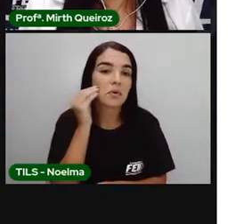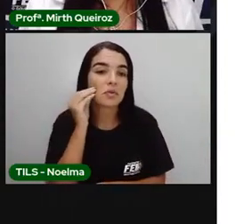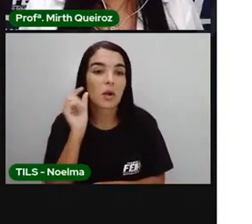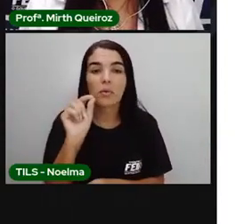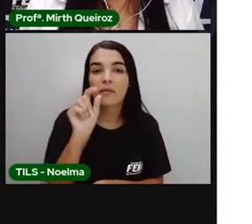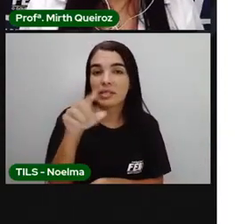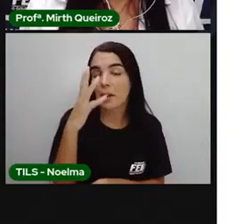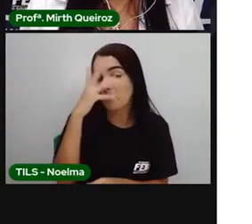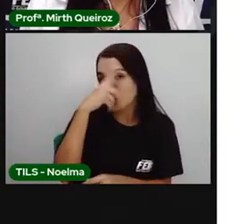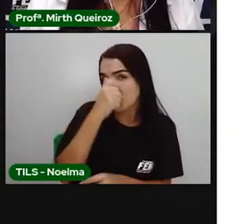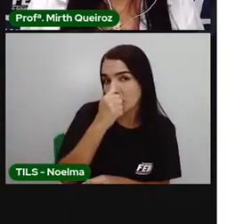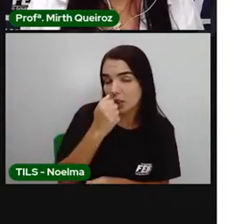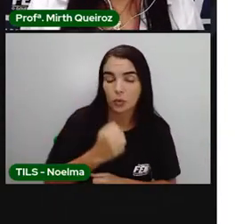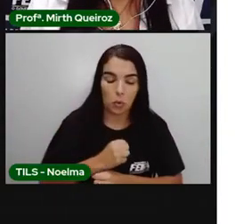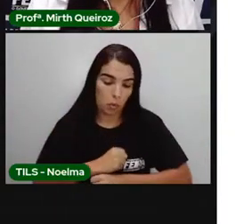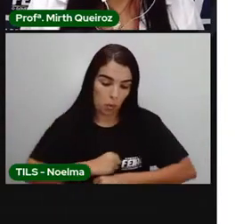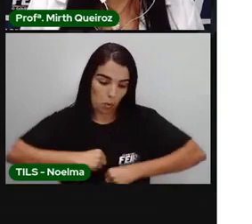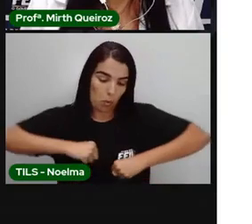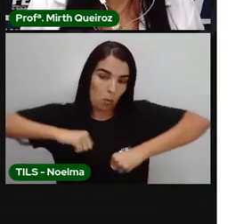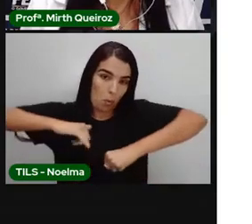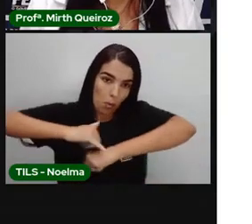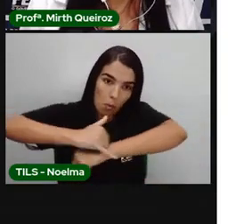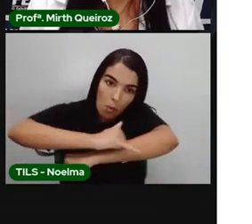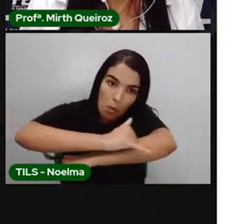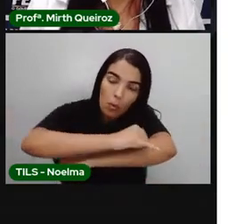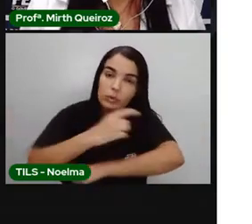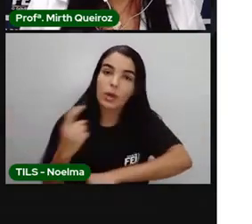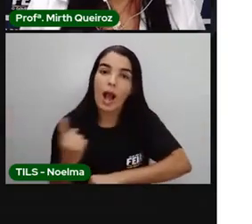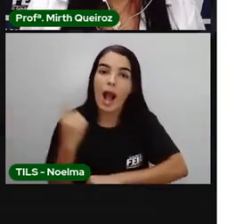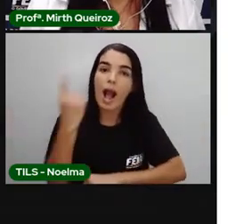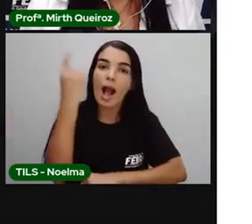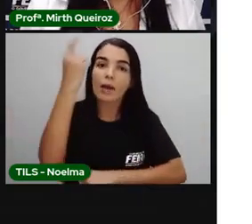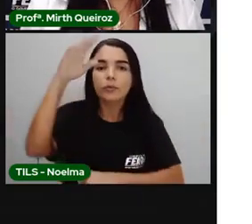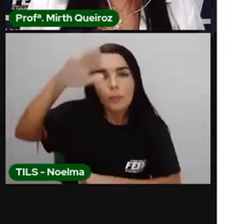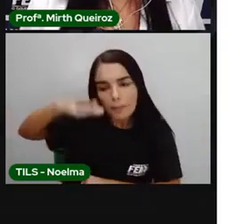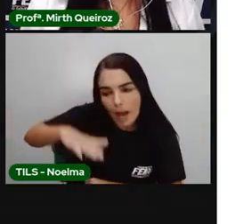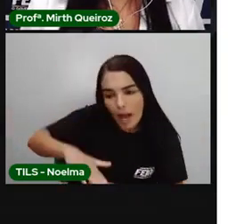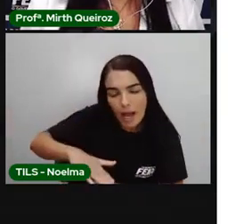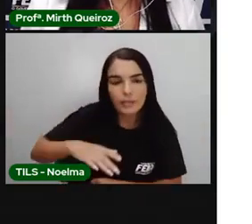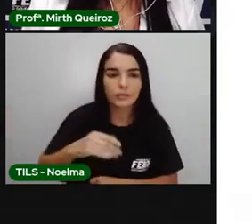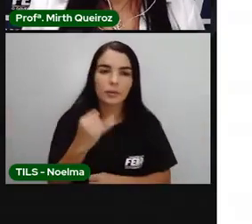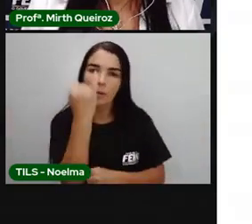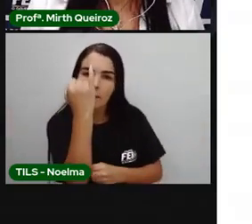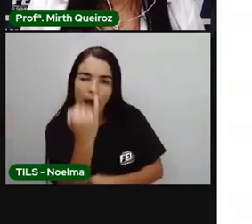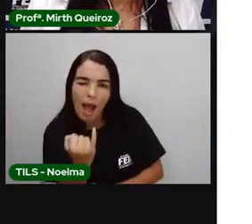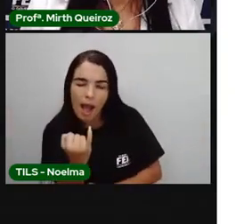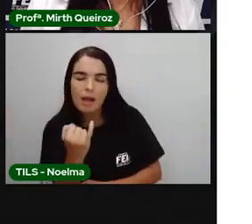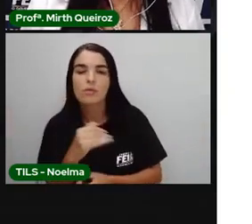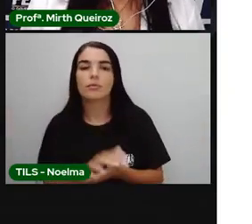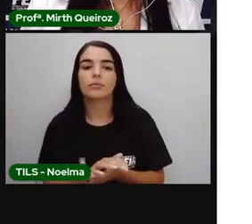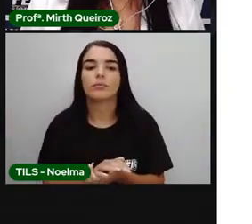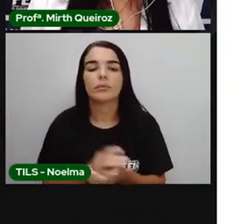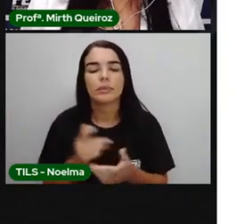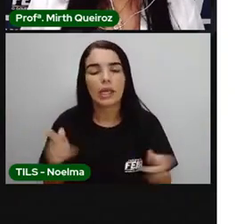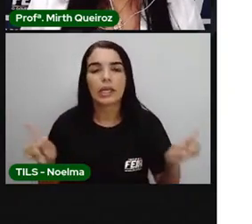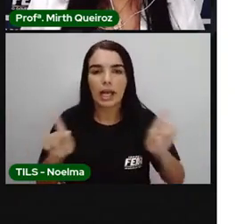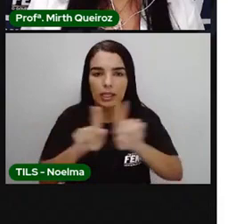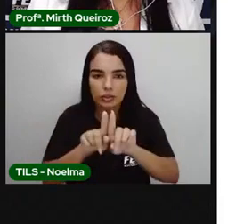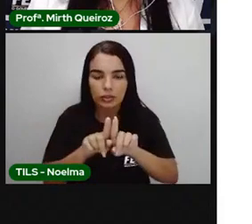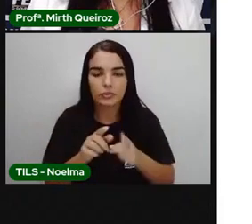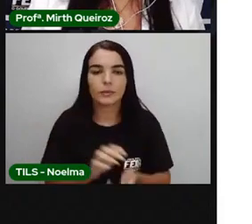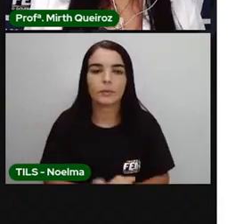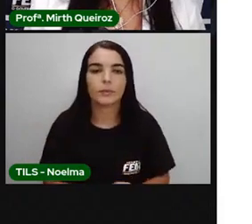gordo, alto, baixo, são adjetivos. Então, características são os adjetivos.